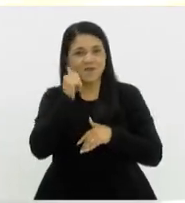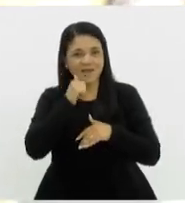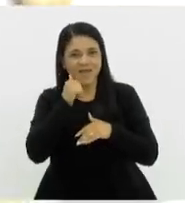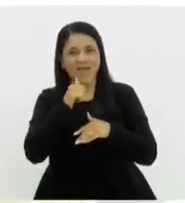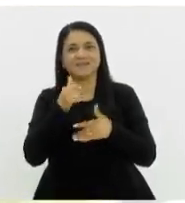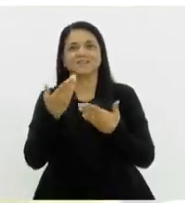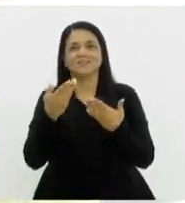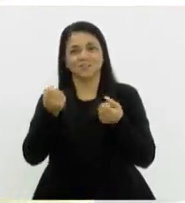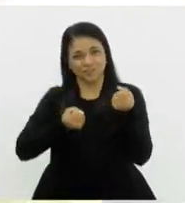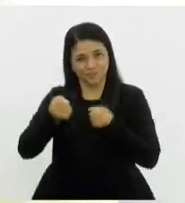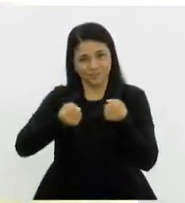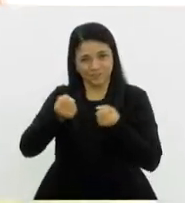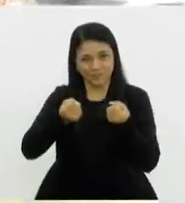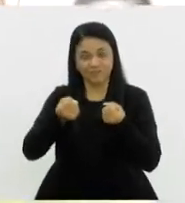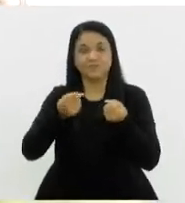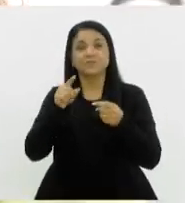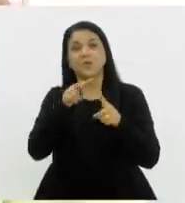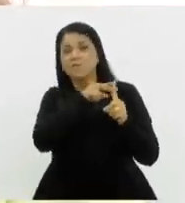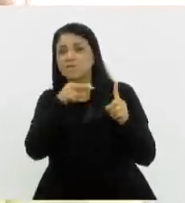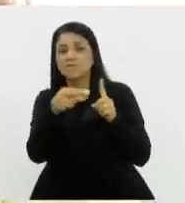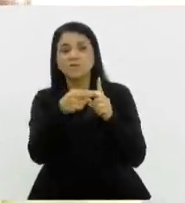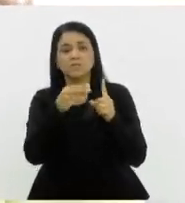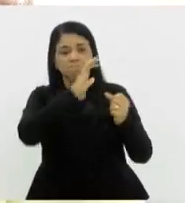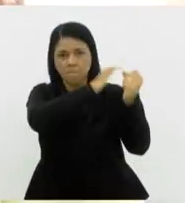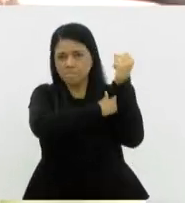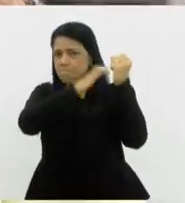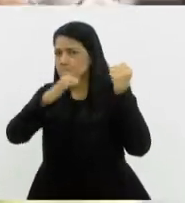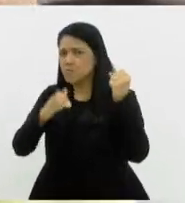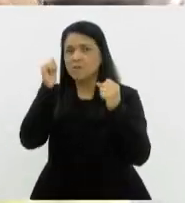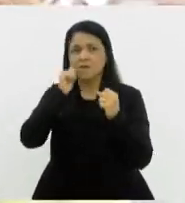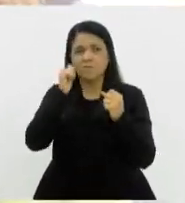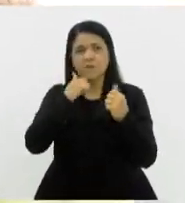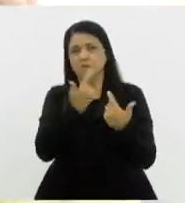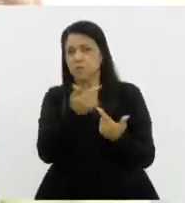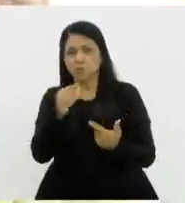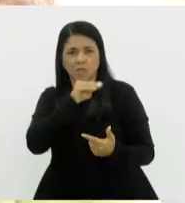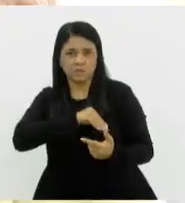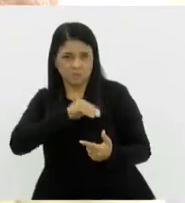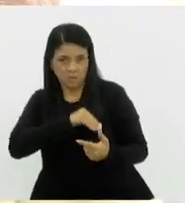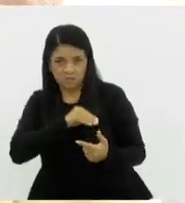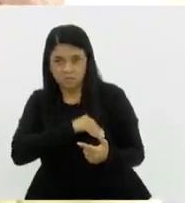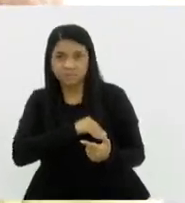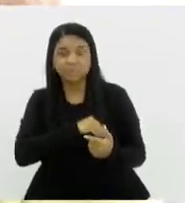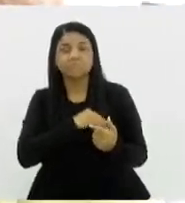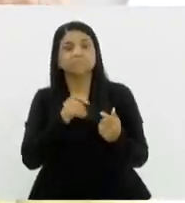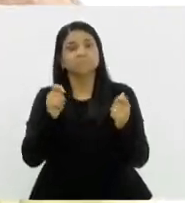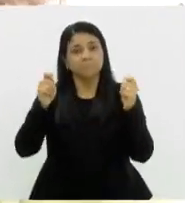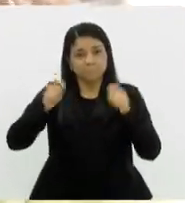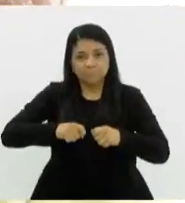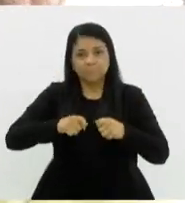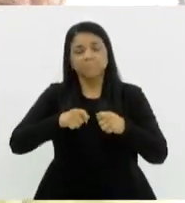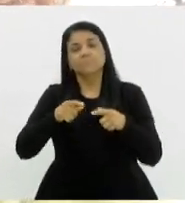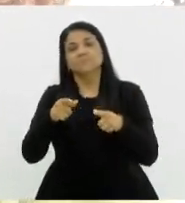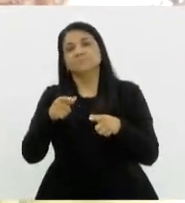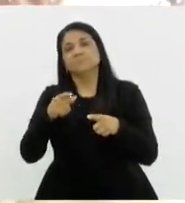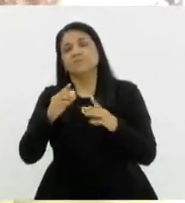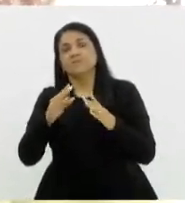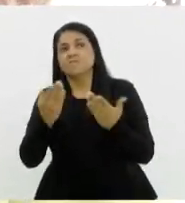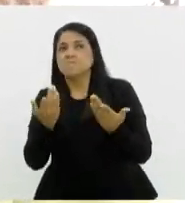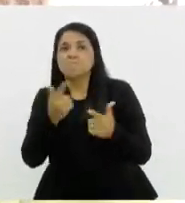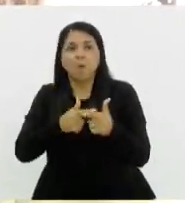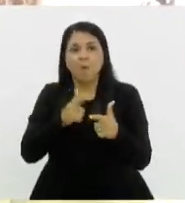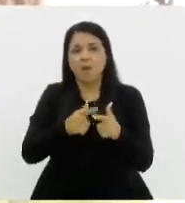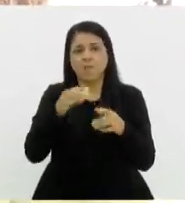visa empoderar essa mulher que não tem renda ou que esteja numa situação de violência e